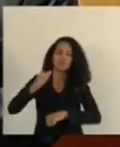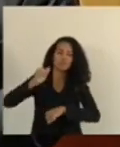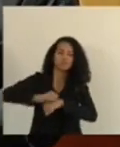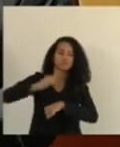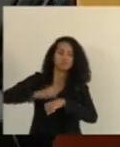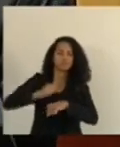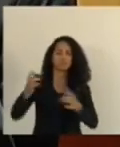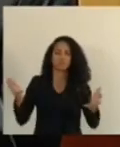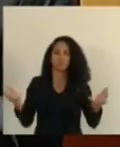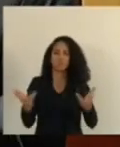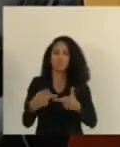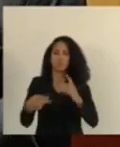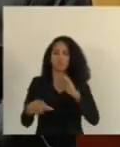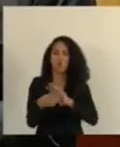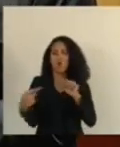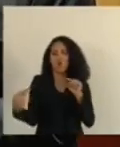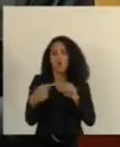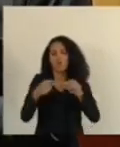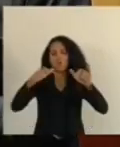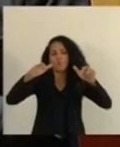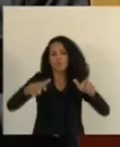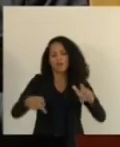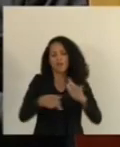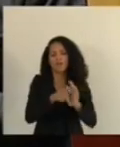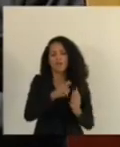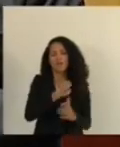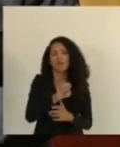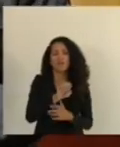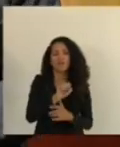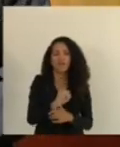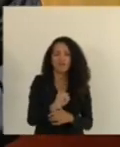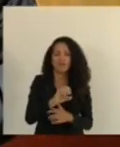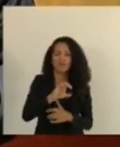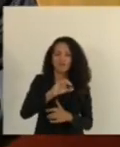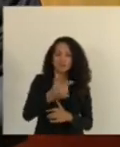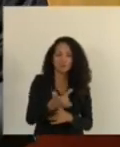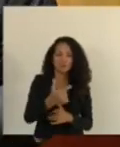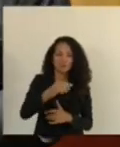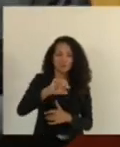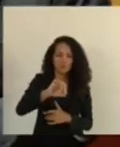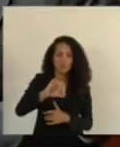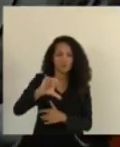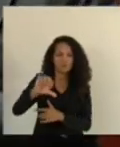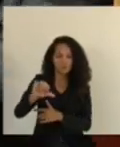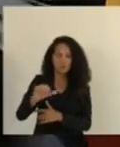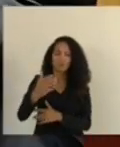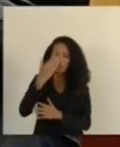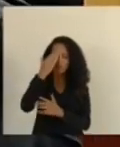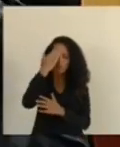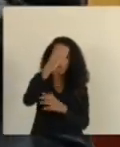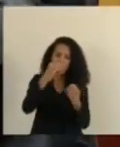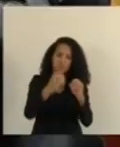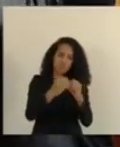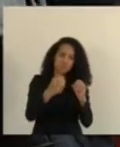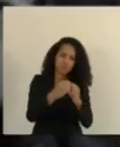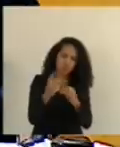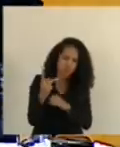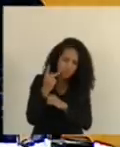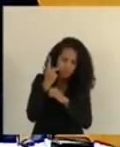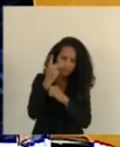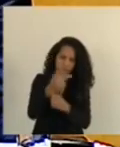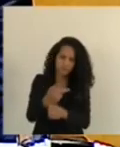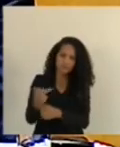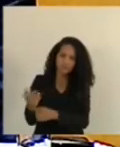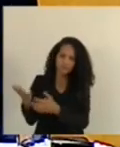qualidade na S209 parabéns vossa excelência por acompanhar de perto a nossa região estamos juntos muito obrigado